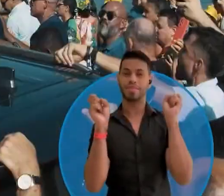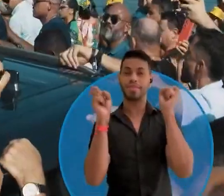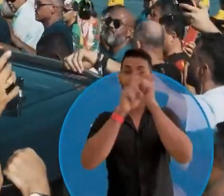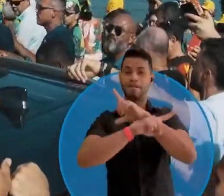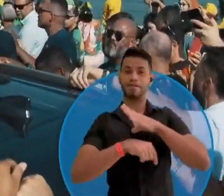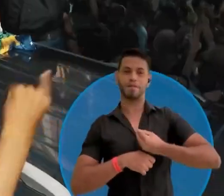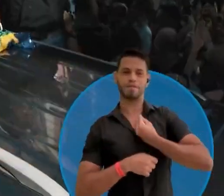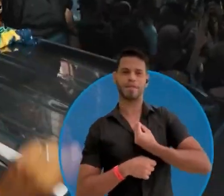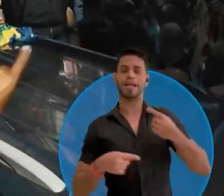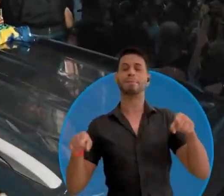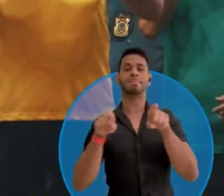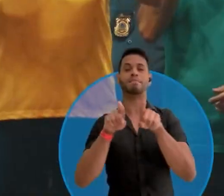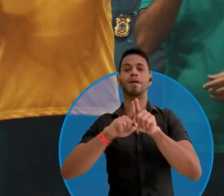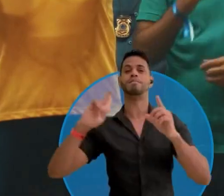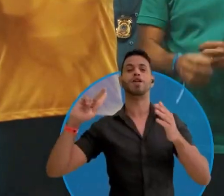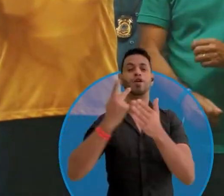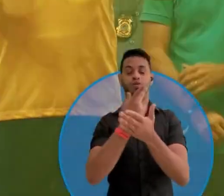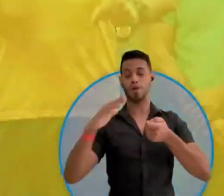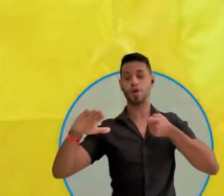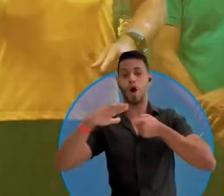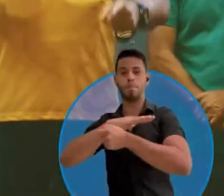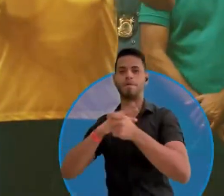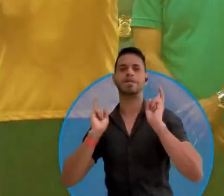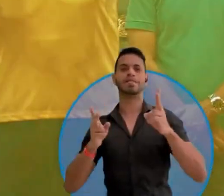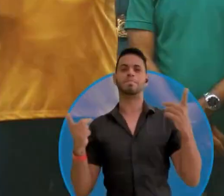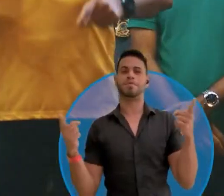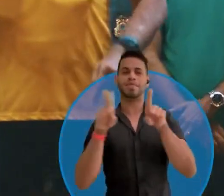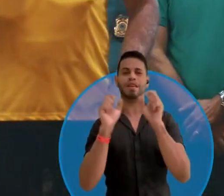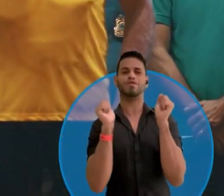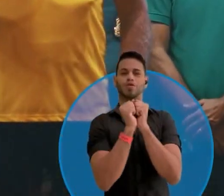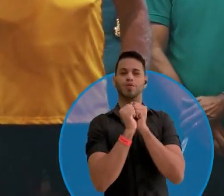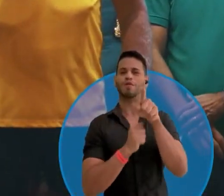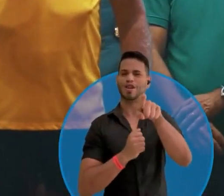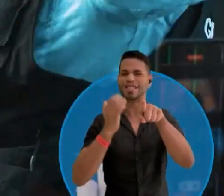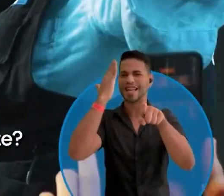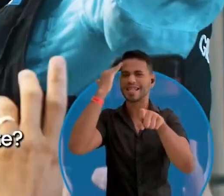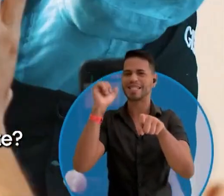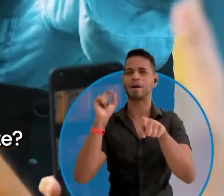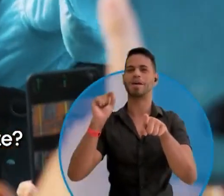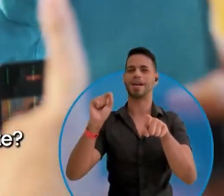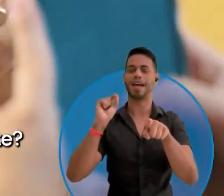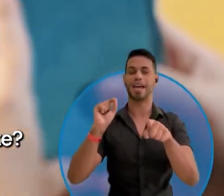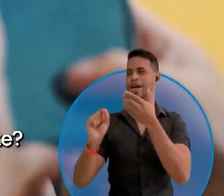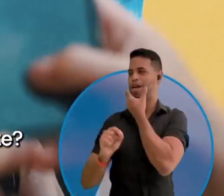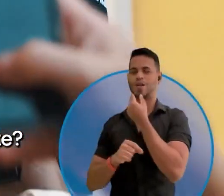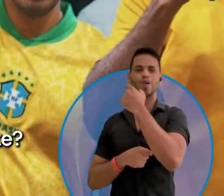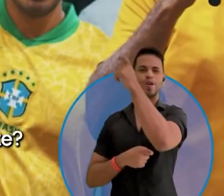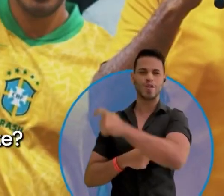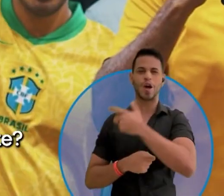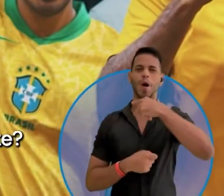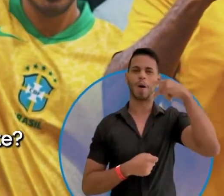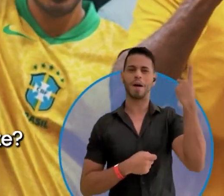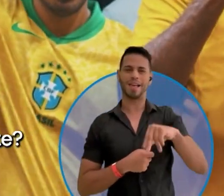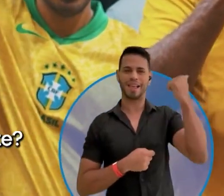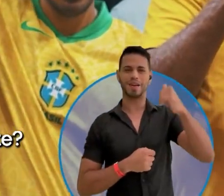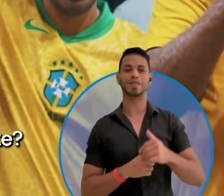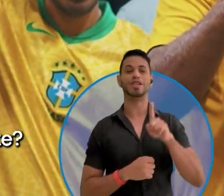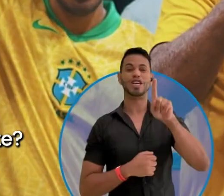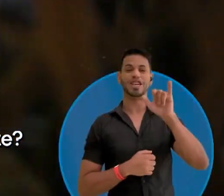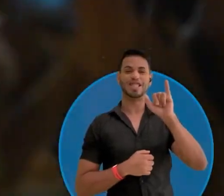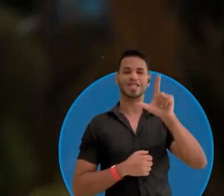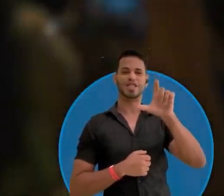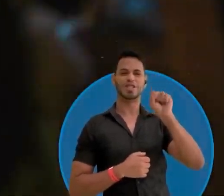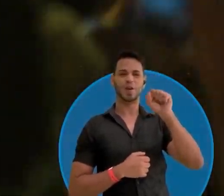nos momentos mais difíceis, pela função que ocupava, sempre esteve ao meu lado. Vocês sabem quem é esse cabra da